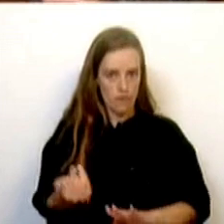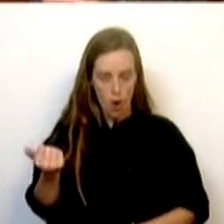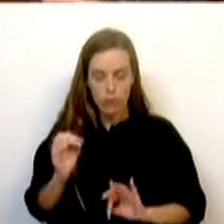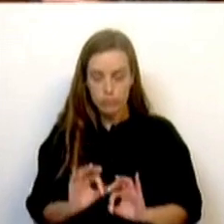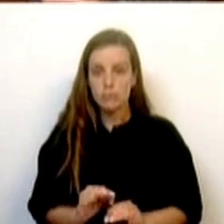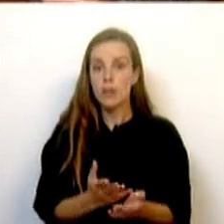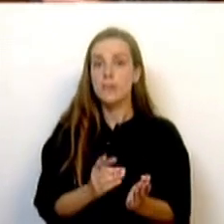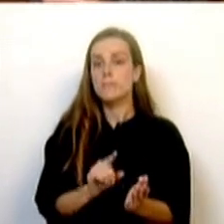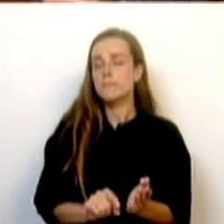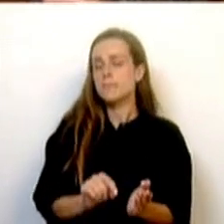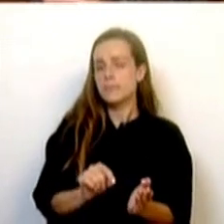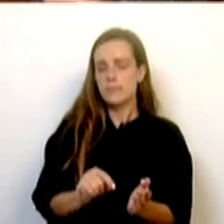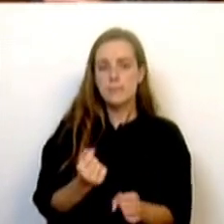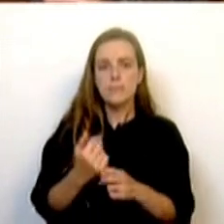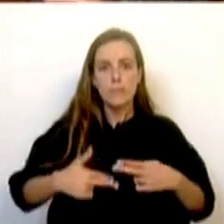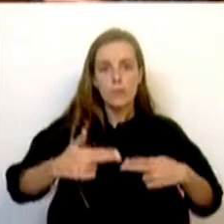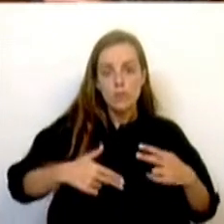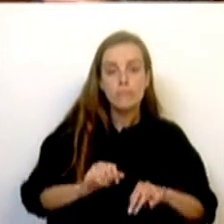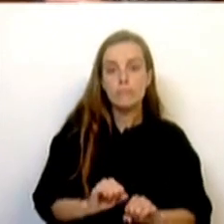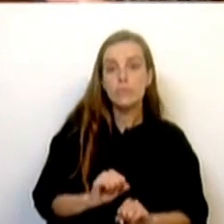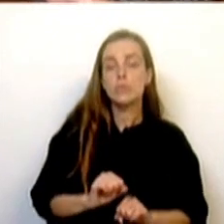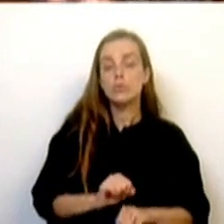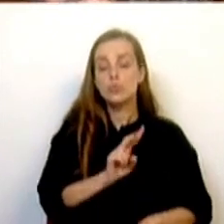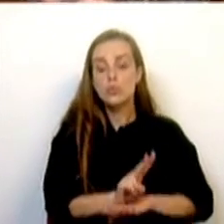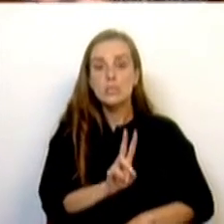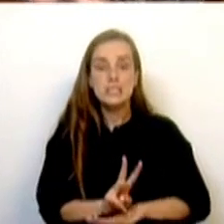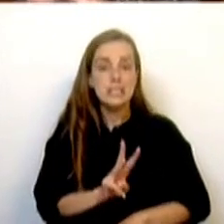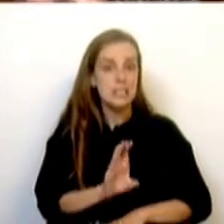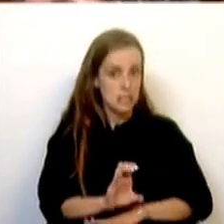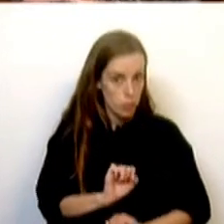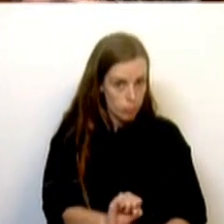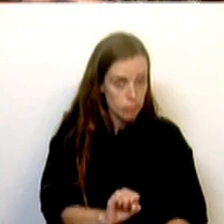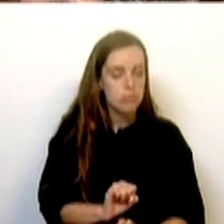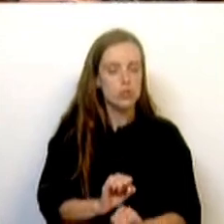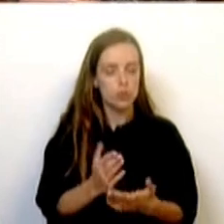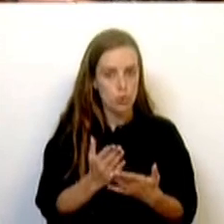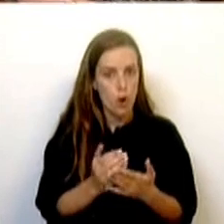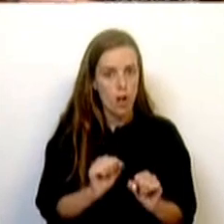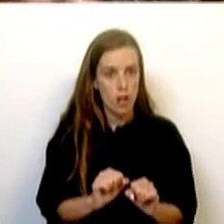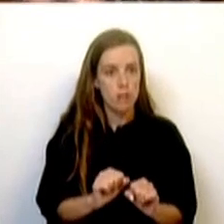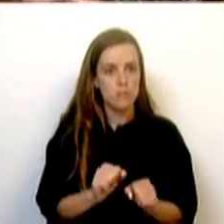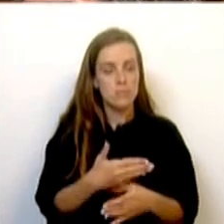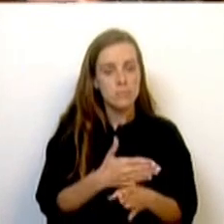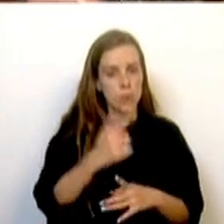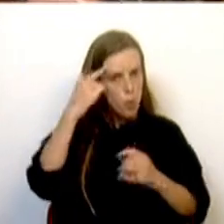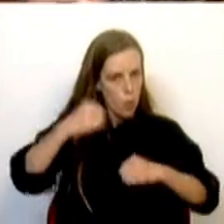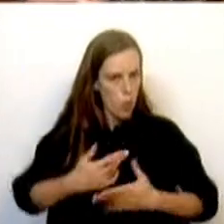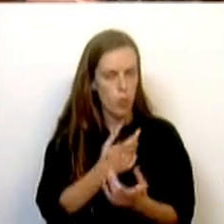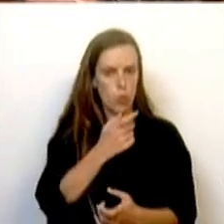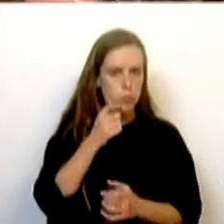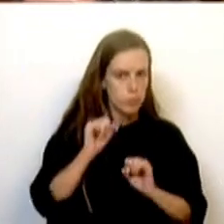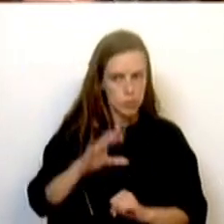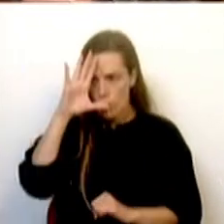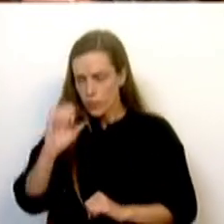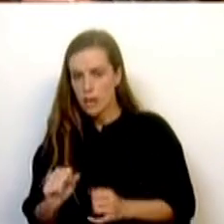Programa de Recuperação e Reabilitação de Escolas do 2º e 3º ciclo, no âmbito do acordo setorial e do compromisso entre o